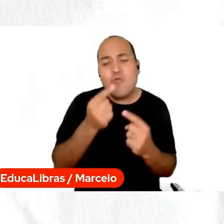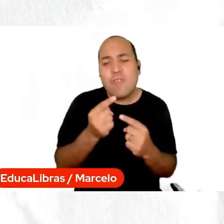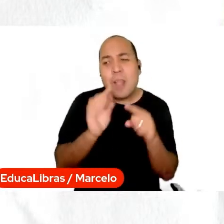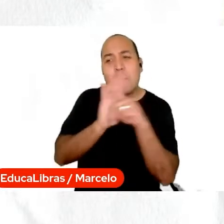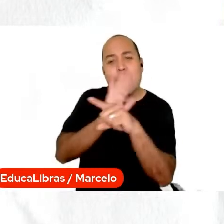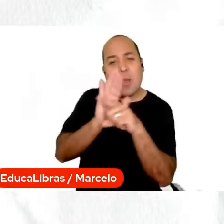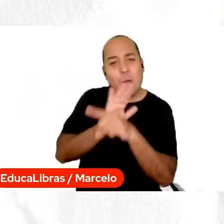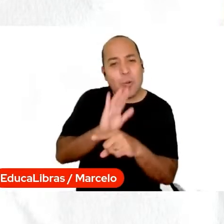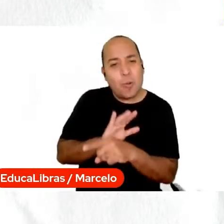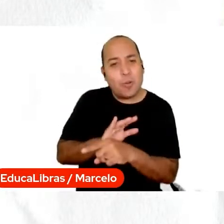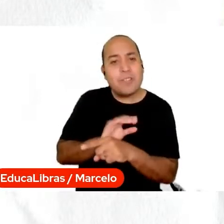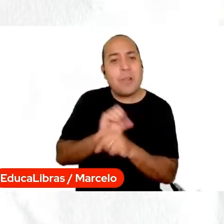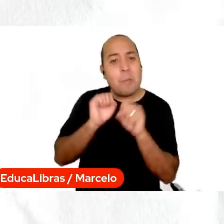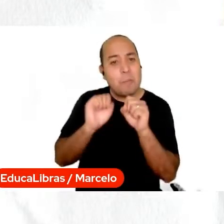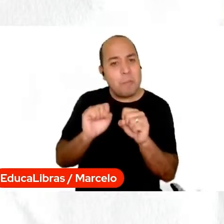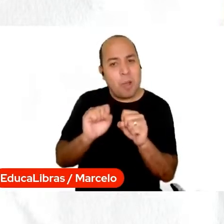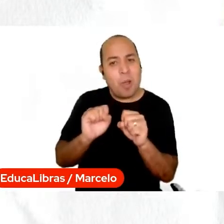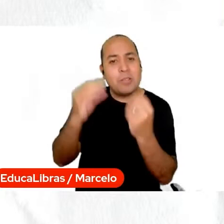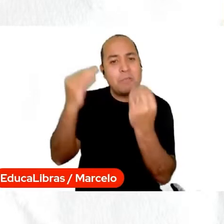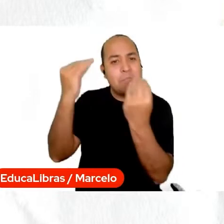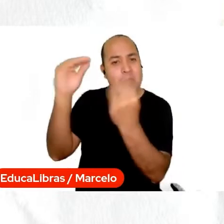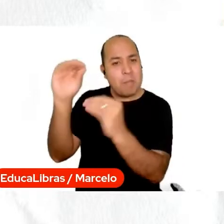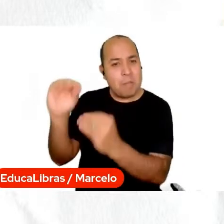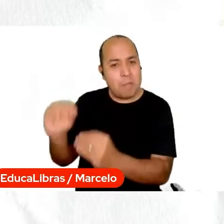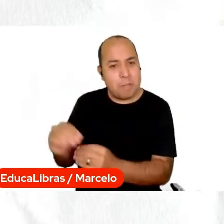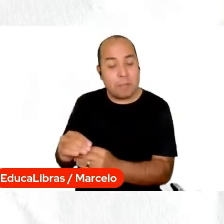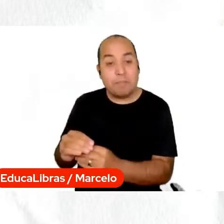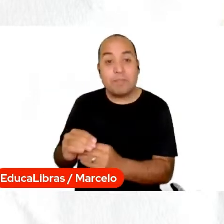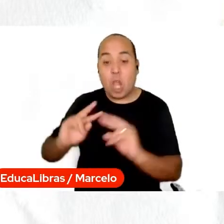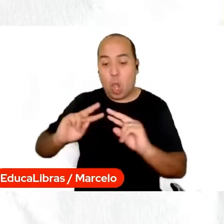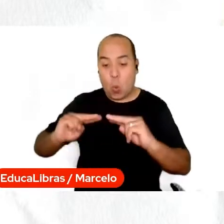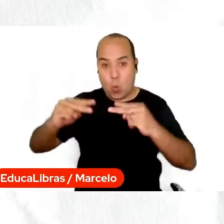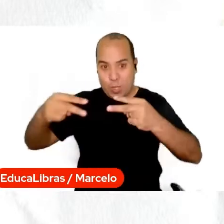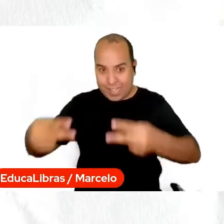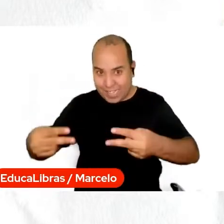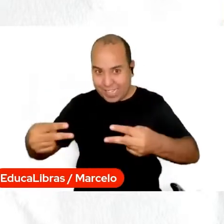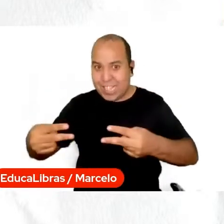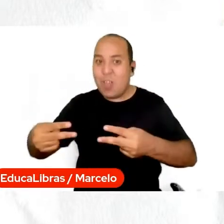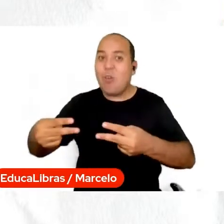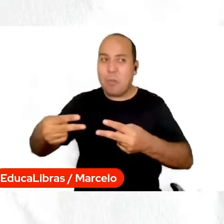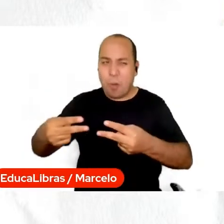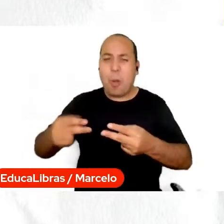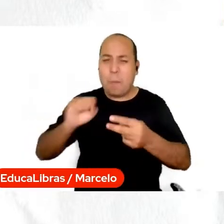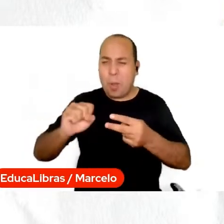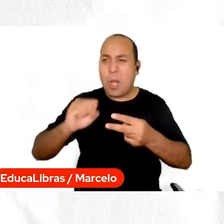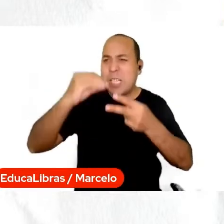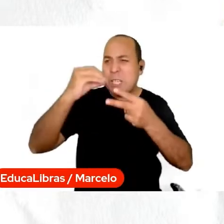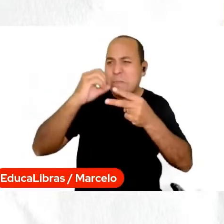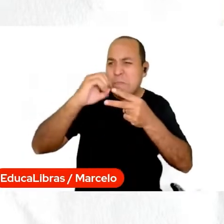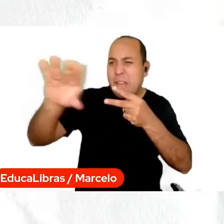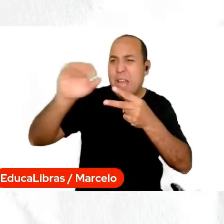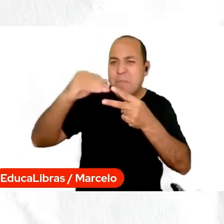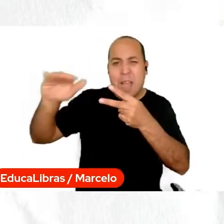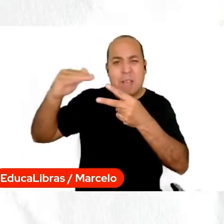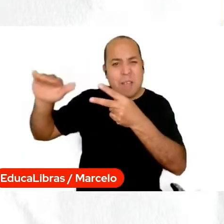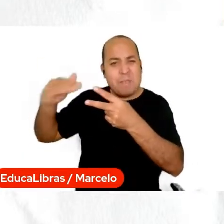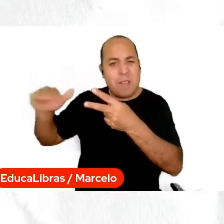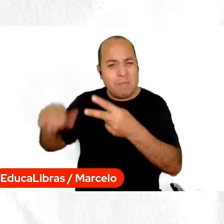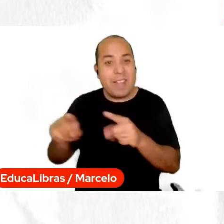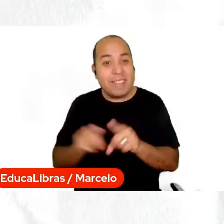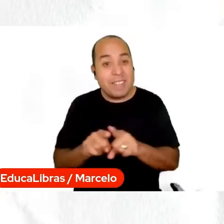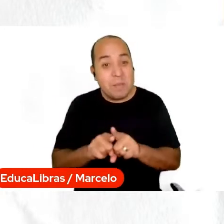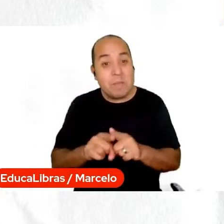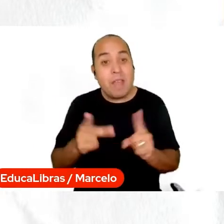canal. Não se esqueça de compartilhar o link, se inscrever no canal e passo a palavra, então, agora para o